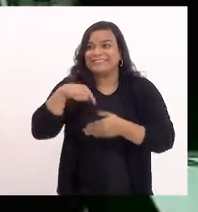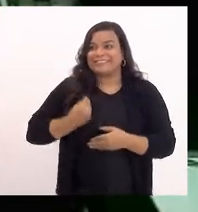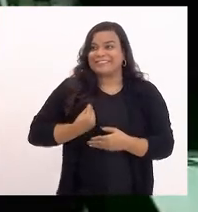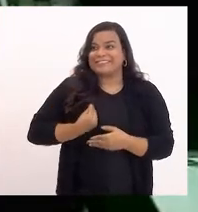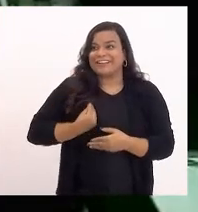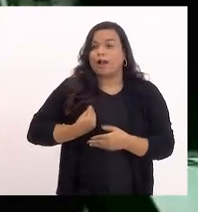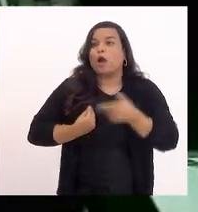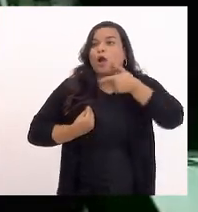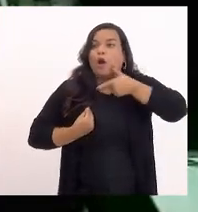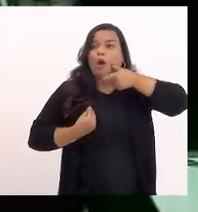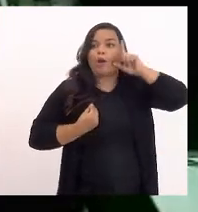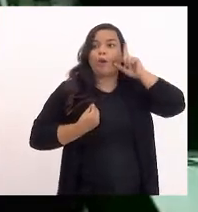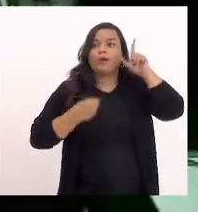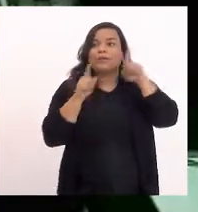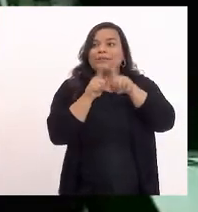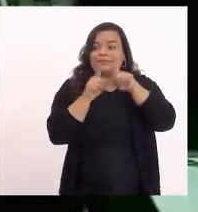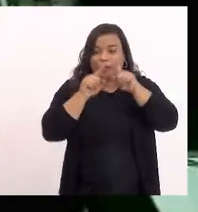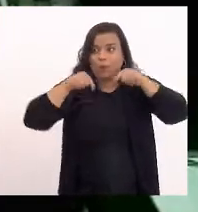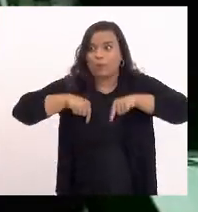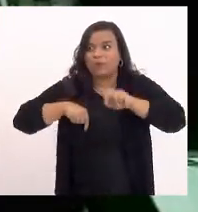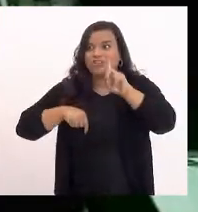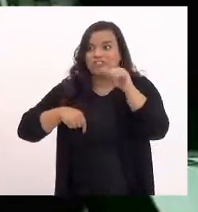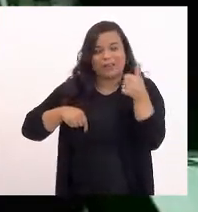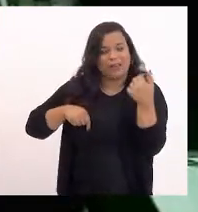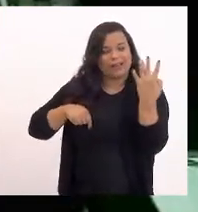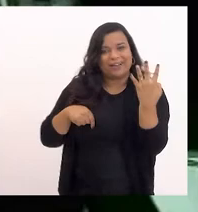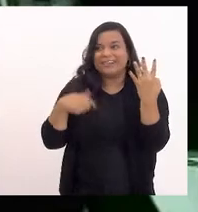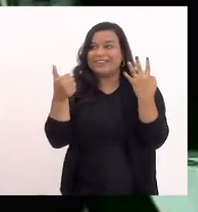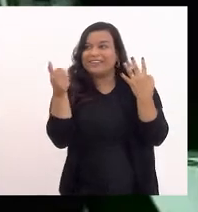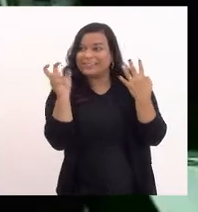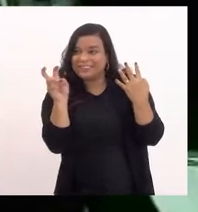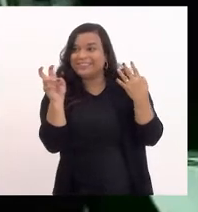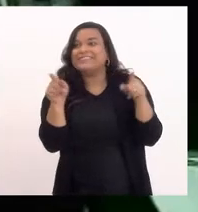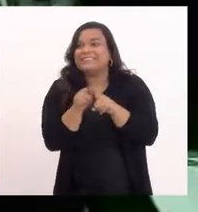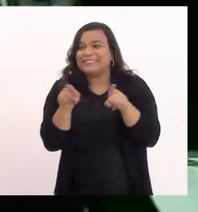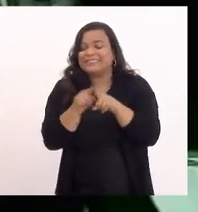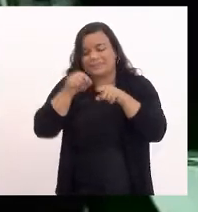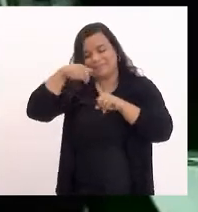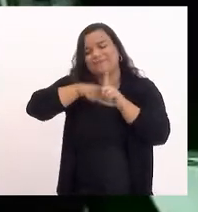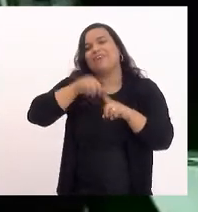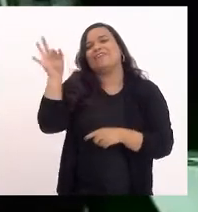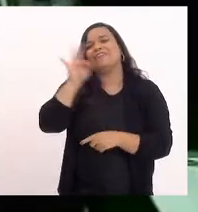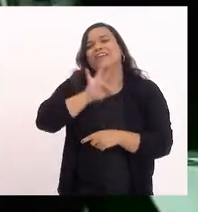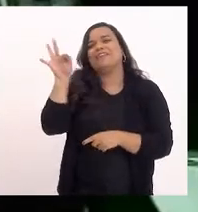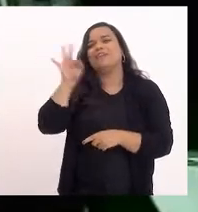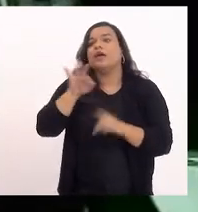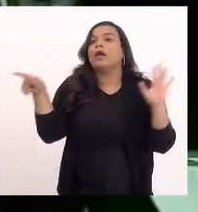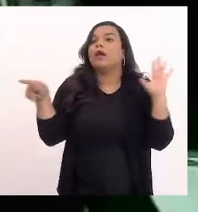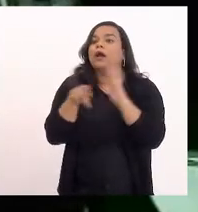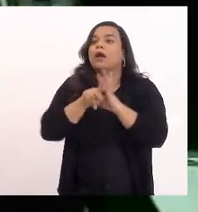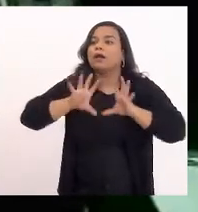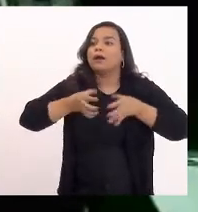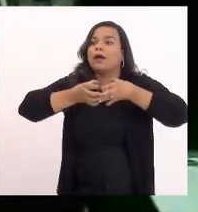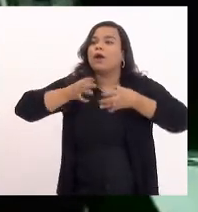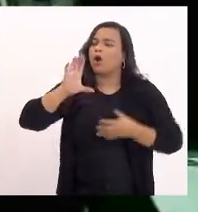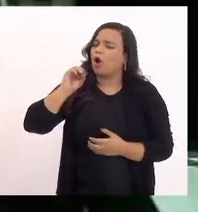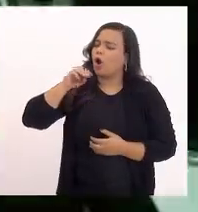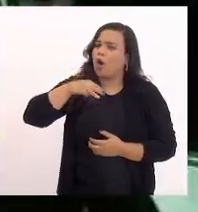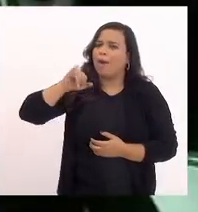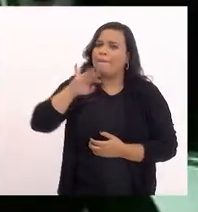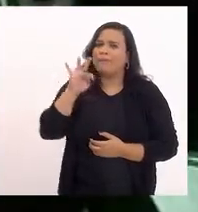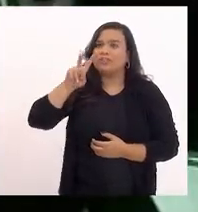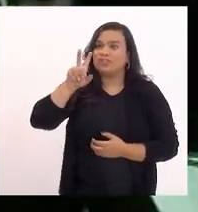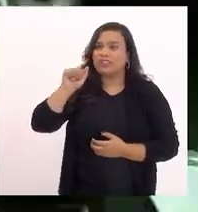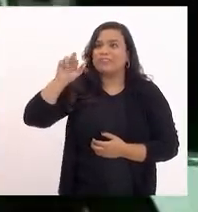de ontem e no dia de hoje, dia 14 e 15 de fevereiro, da comitiva de